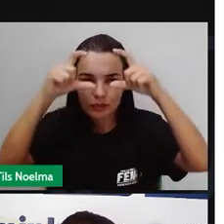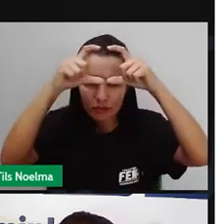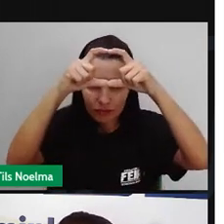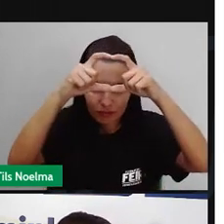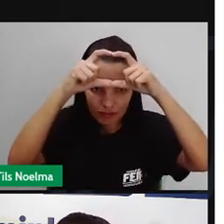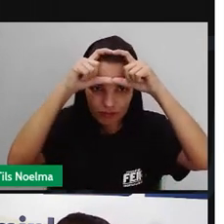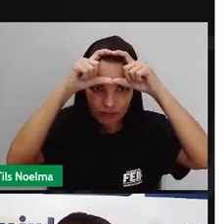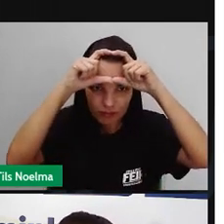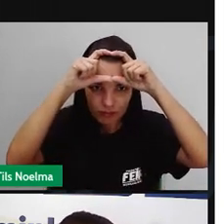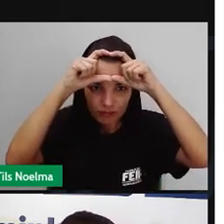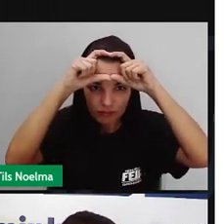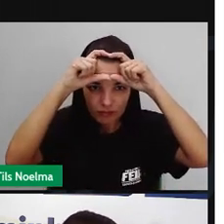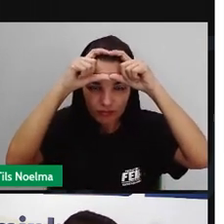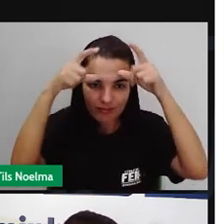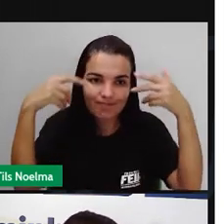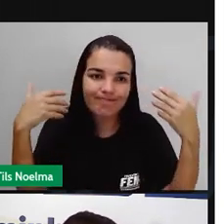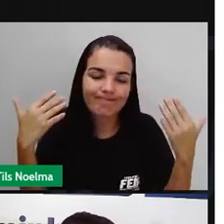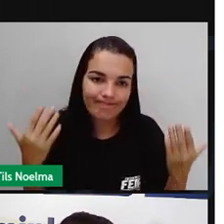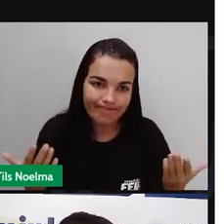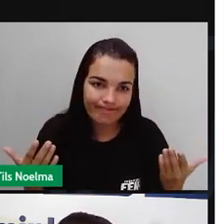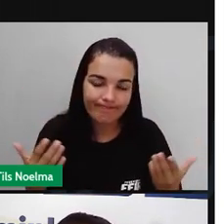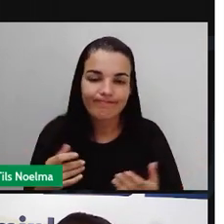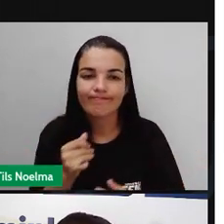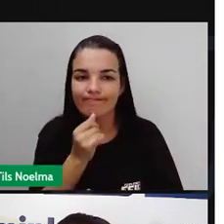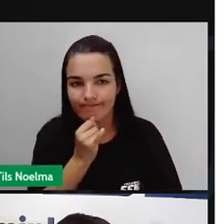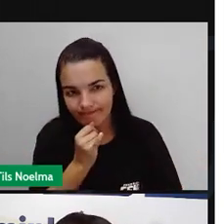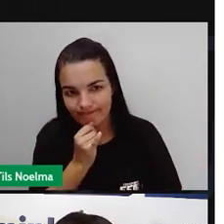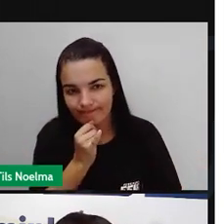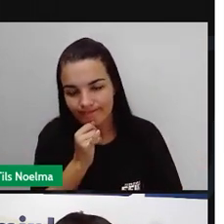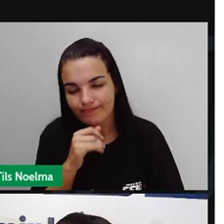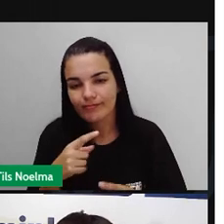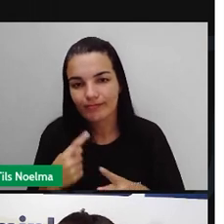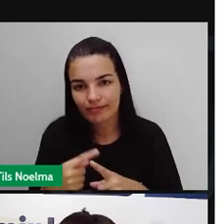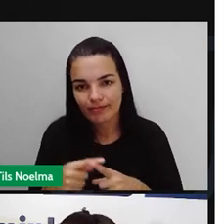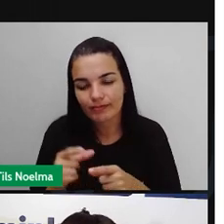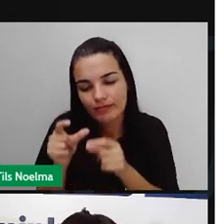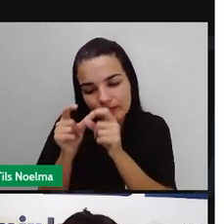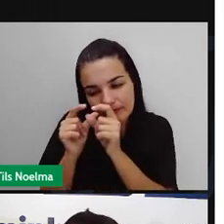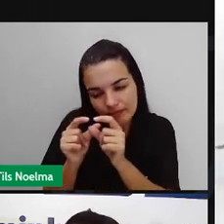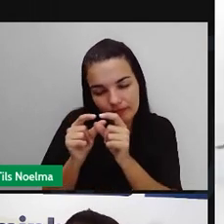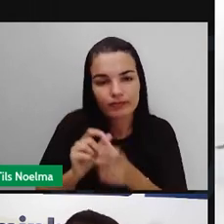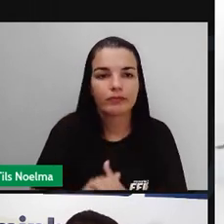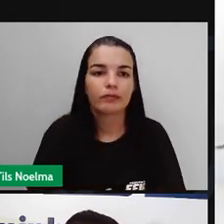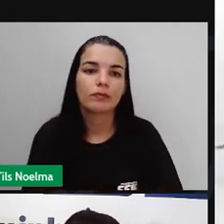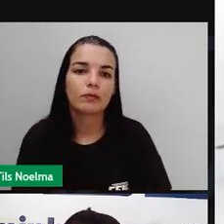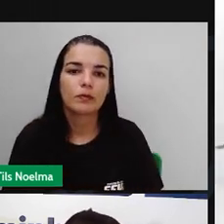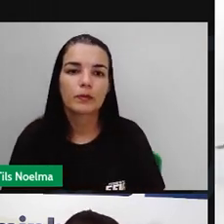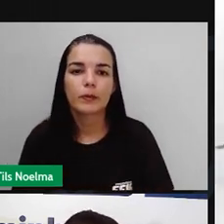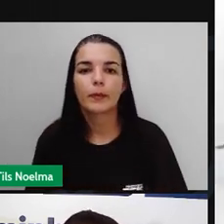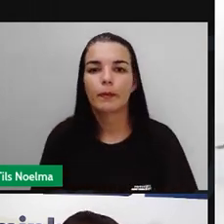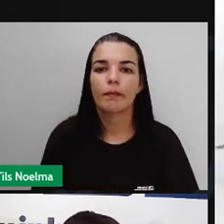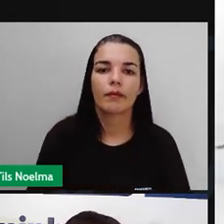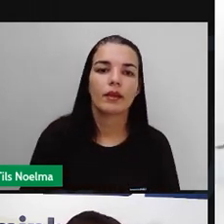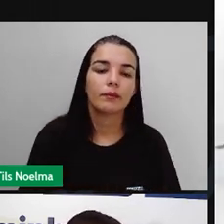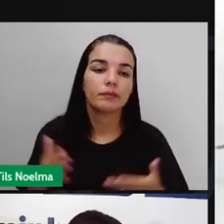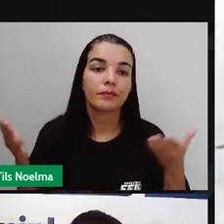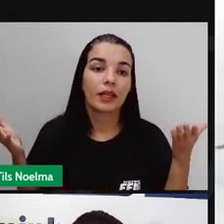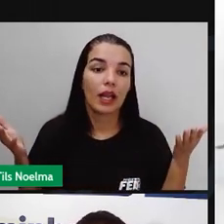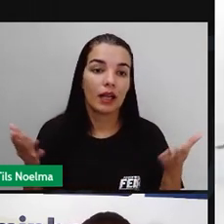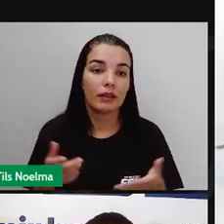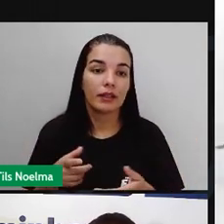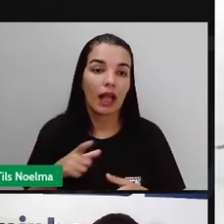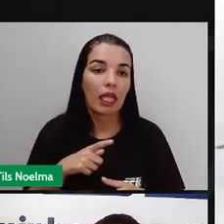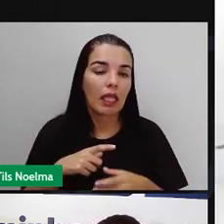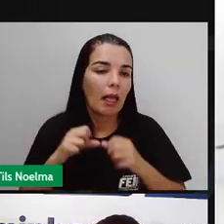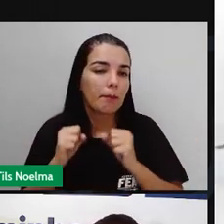microcefalia, não ter o seu cérebro desenvolvido e vir com o cérebro bem pequeno, né? E que pode causar